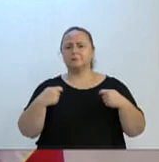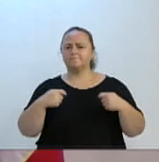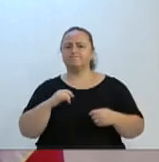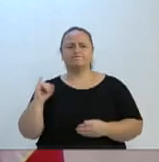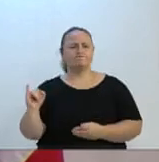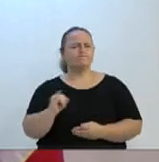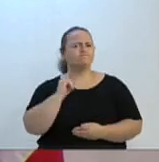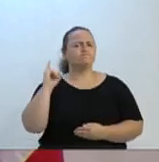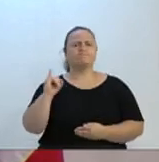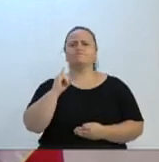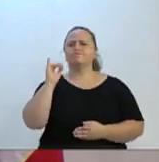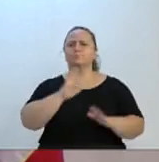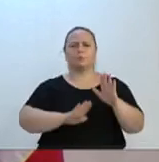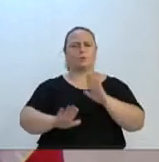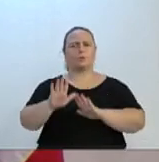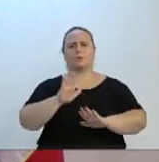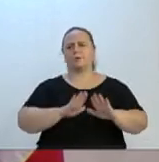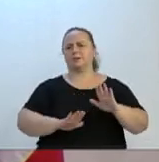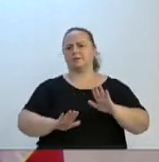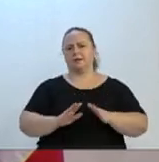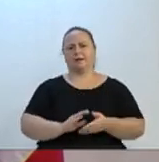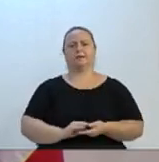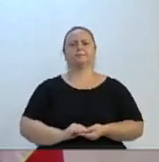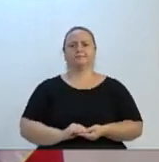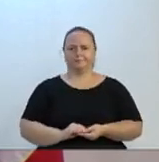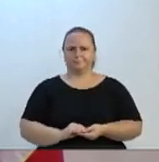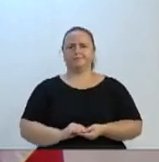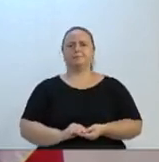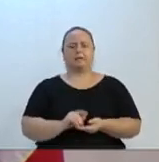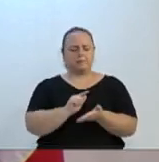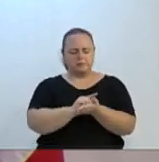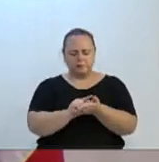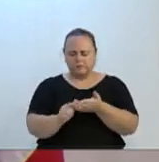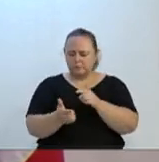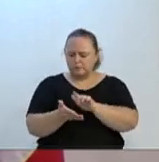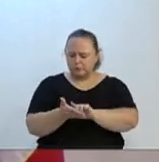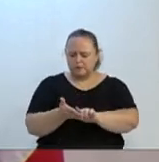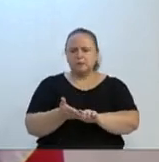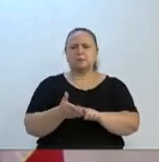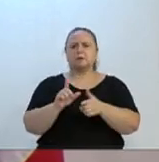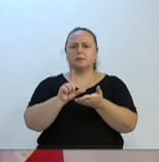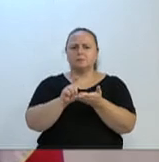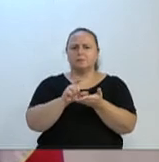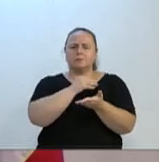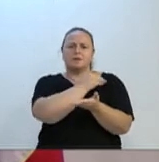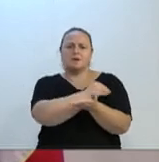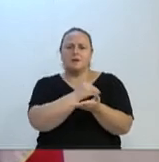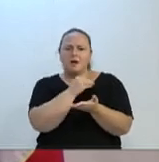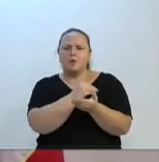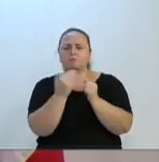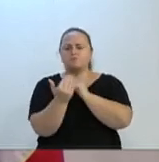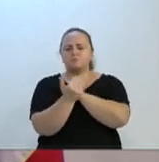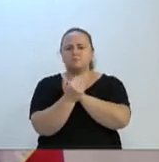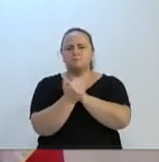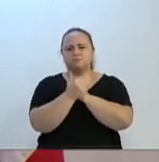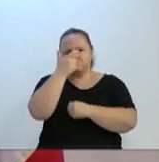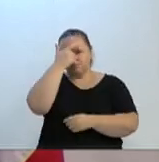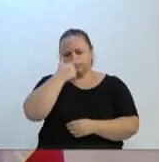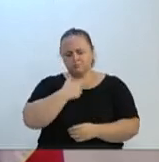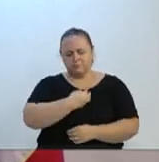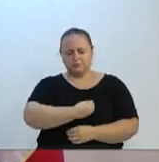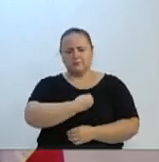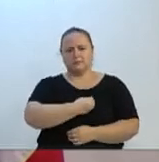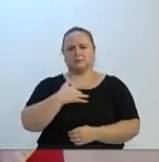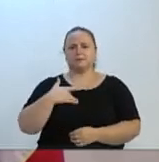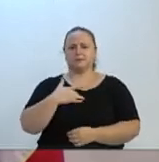máscara e cuidando também com relação à higiene, o uso do álcool, elas estarão fazendo o bem para a sua saúde. E também